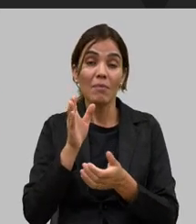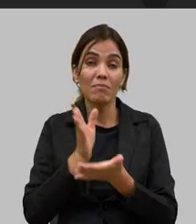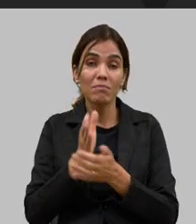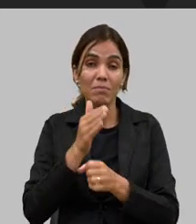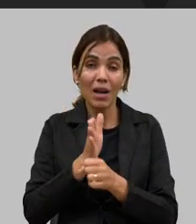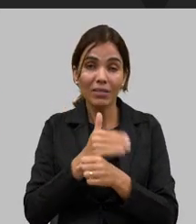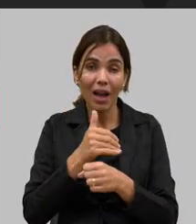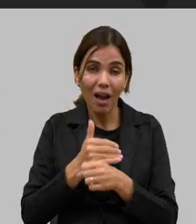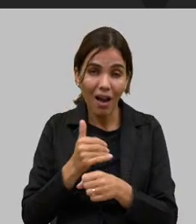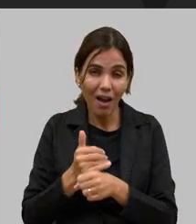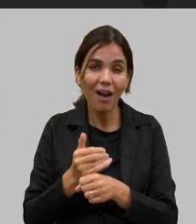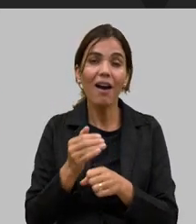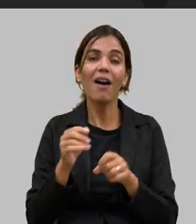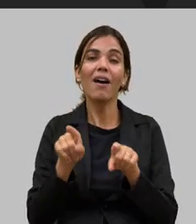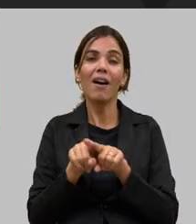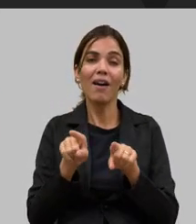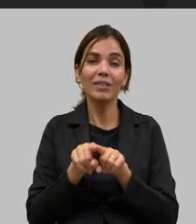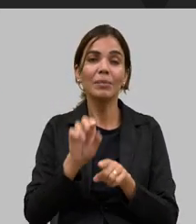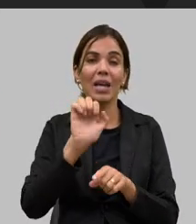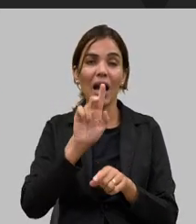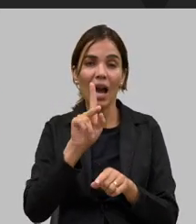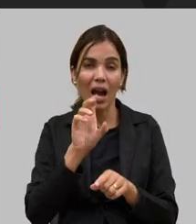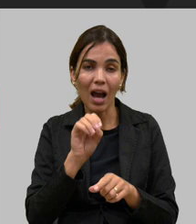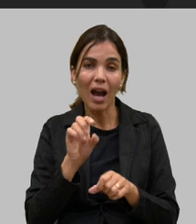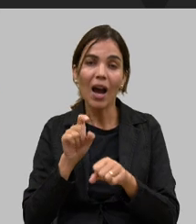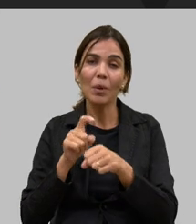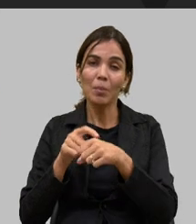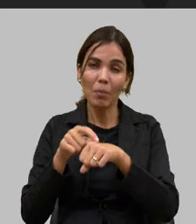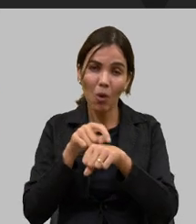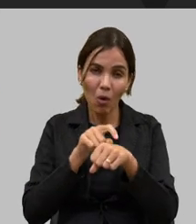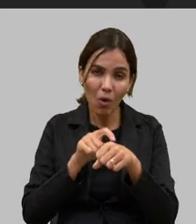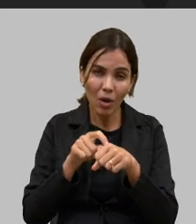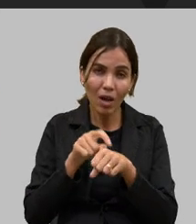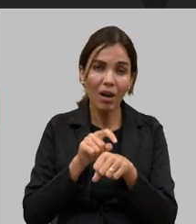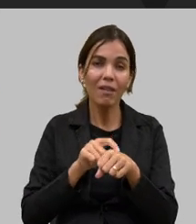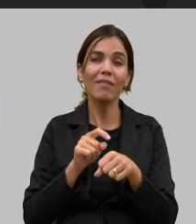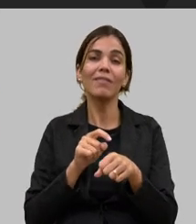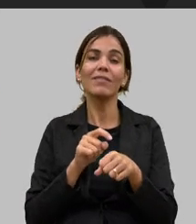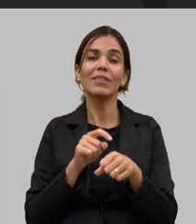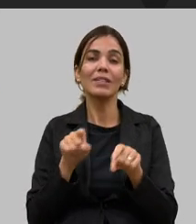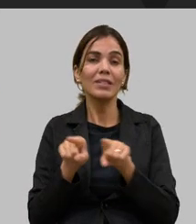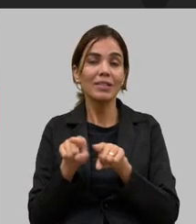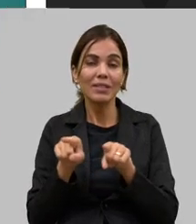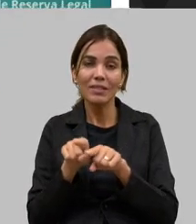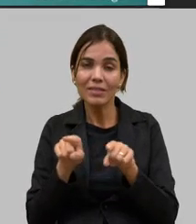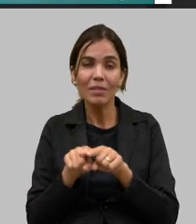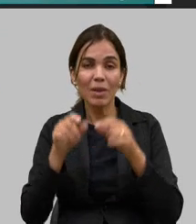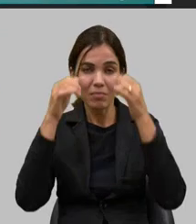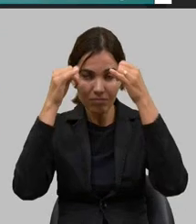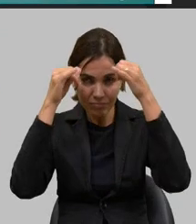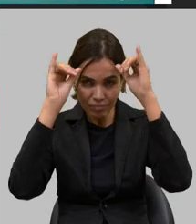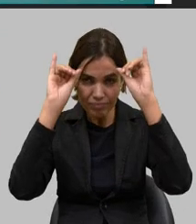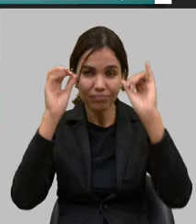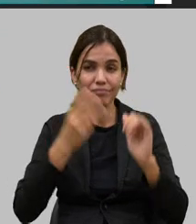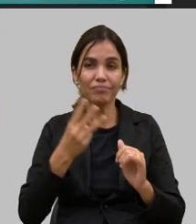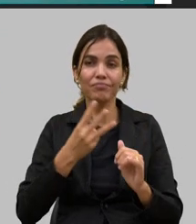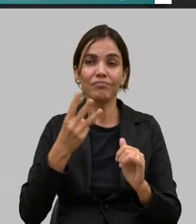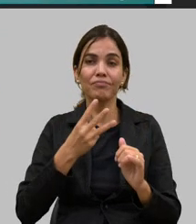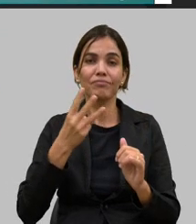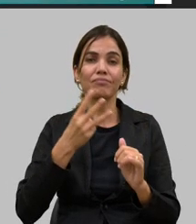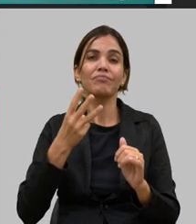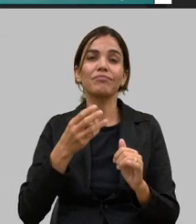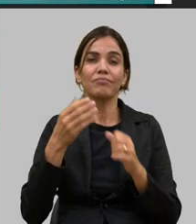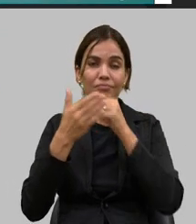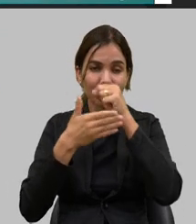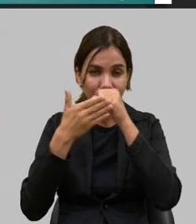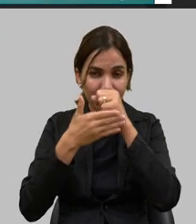primeiro produtor de alho o primeiro produtor de morango somos o terceiro maior rebanho do país somos o quarto maior rebanho de suínos quinto maior rebanho